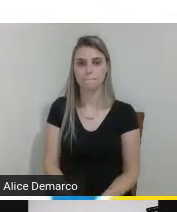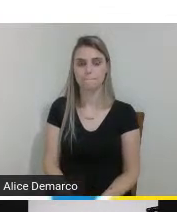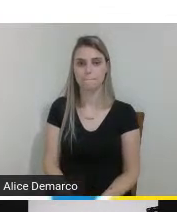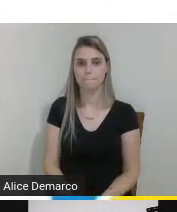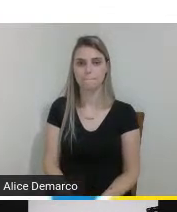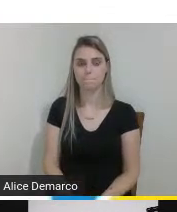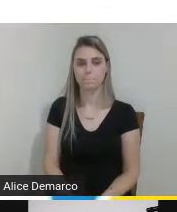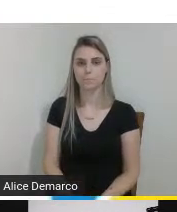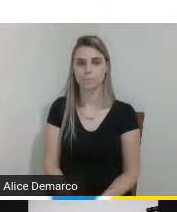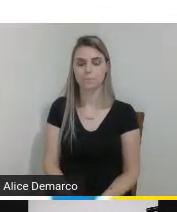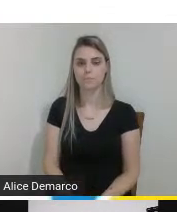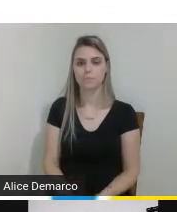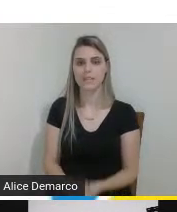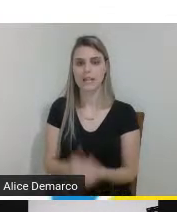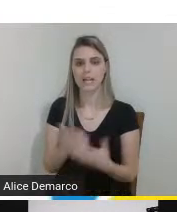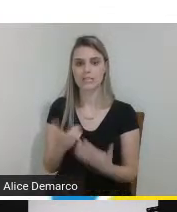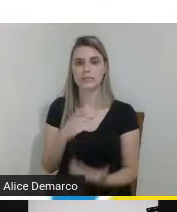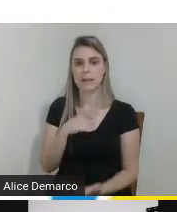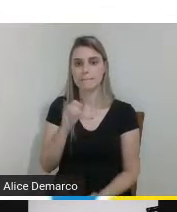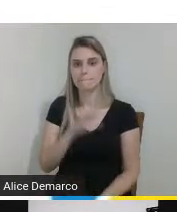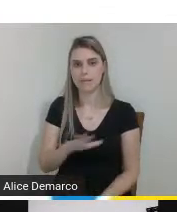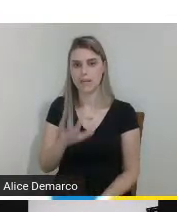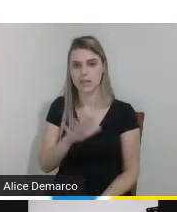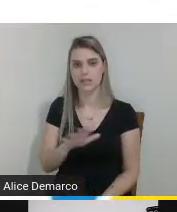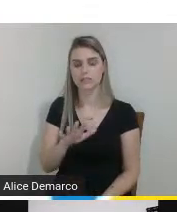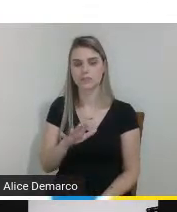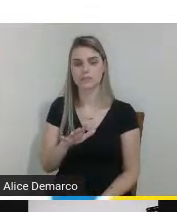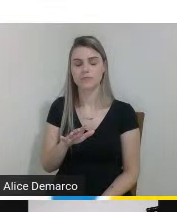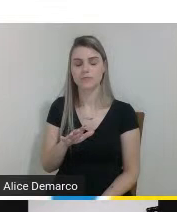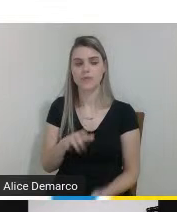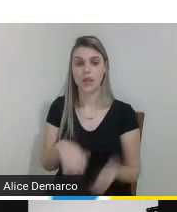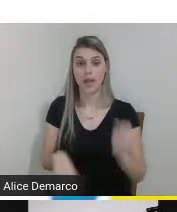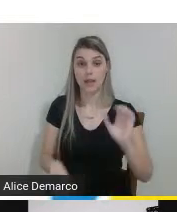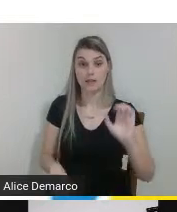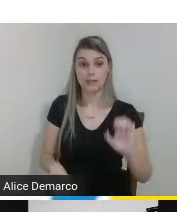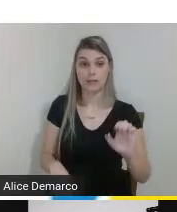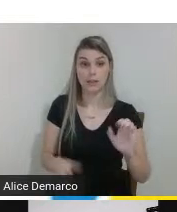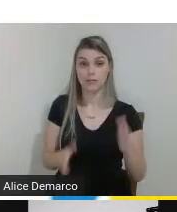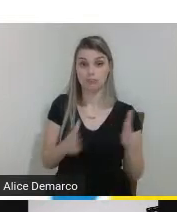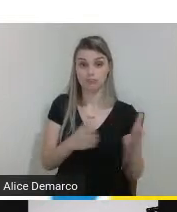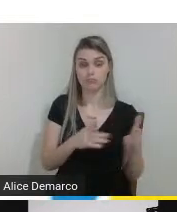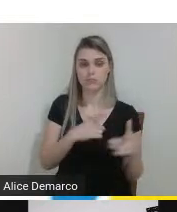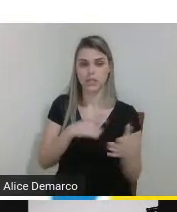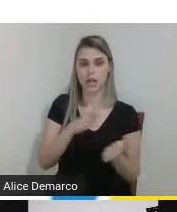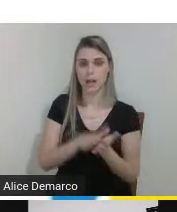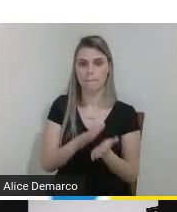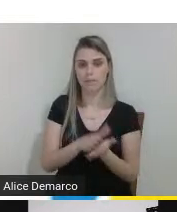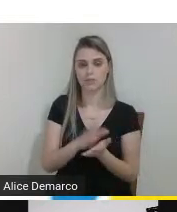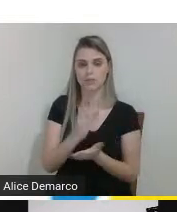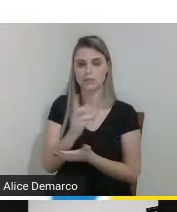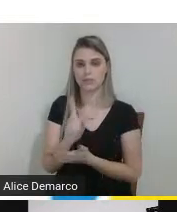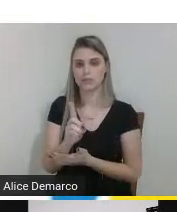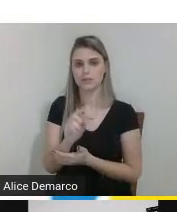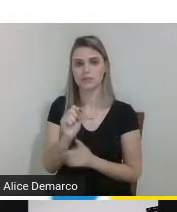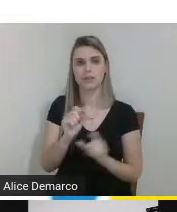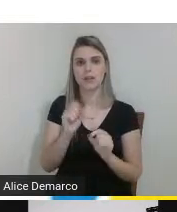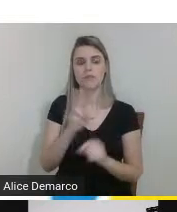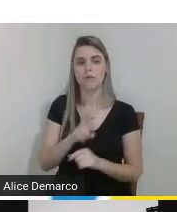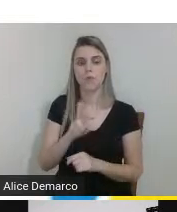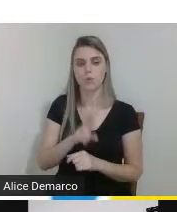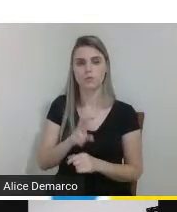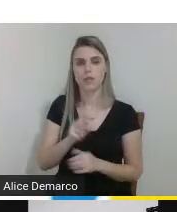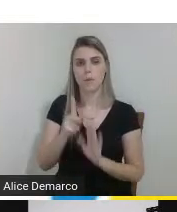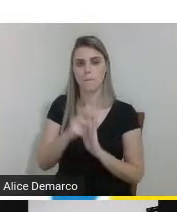então aqui nós temos uma imagem na esquerda do slide da impressora 3D que foi utilizada no nosso